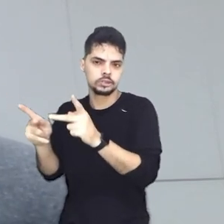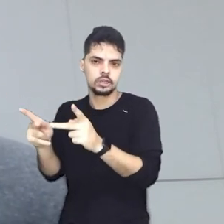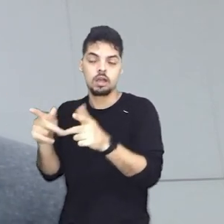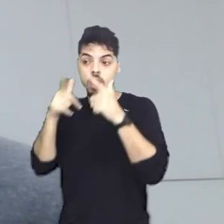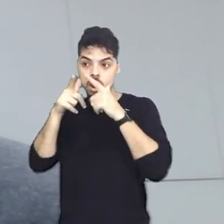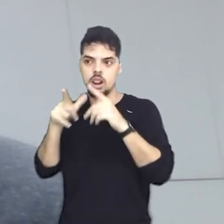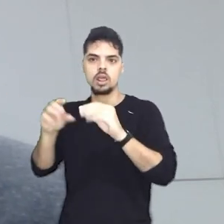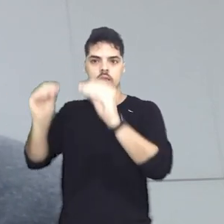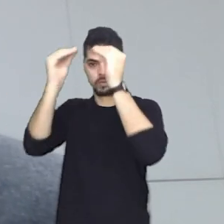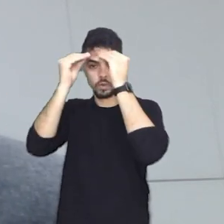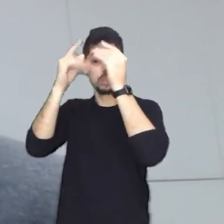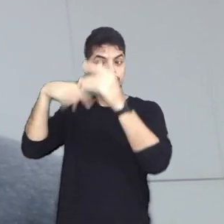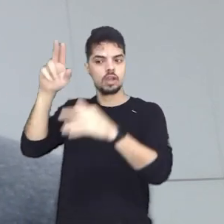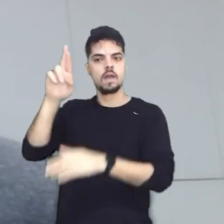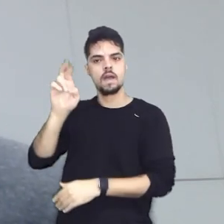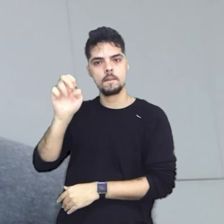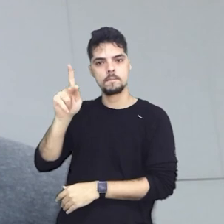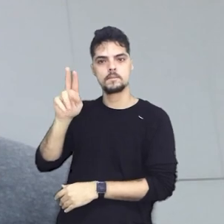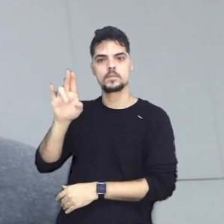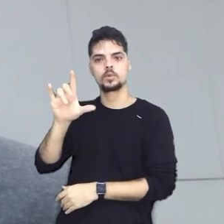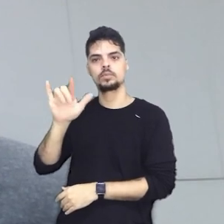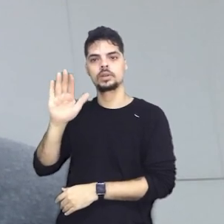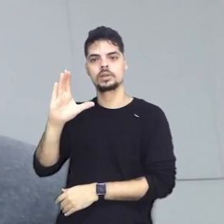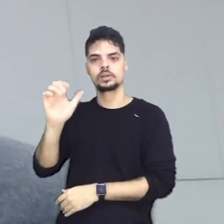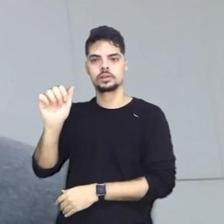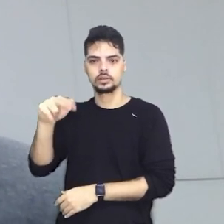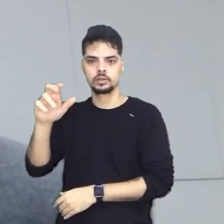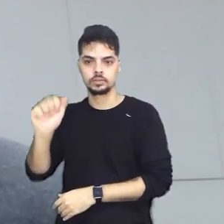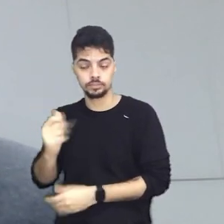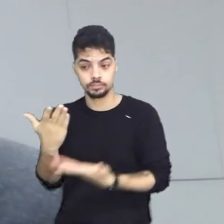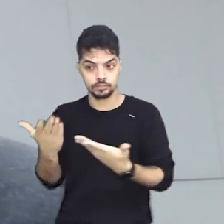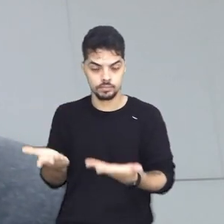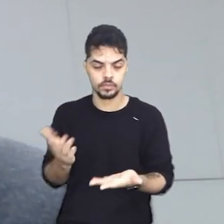partir de então, da linguagem republicana.